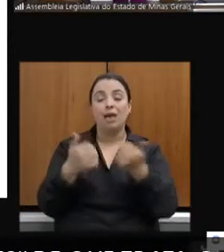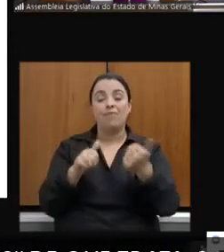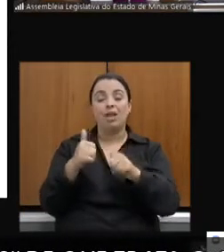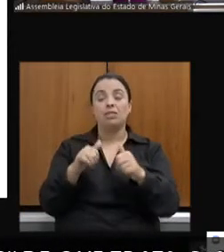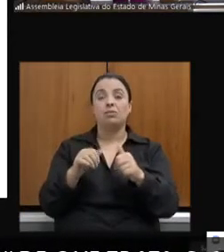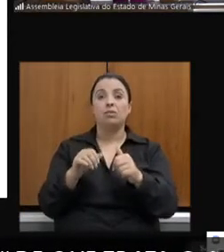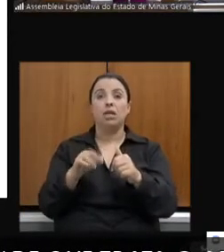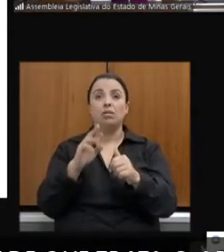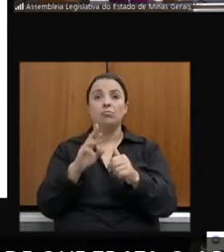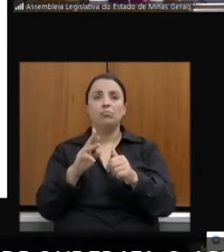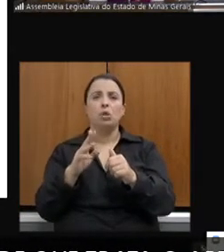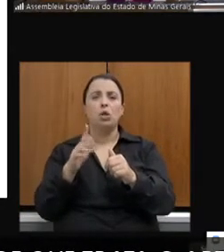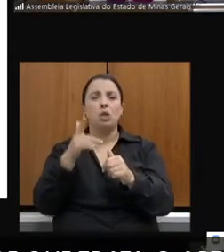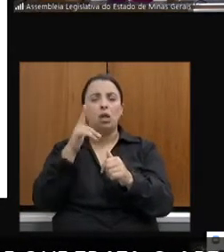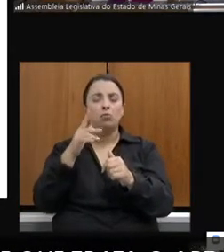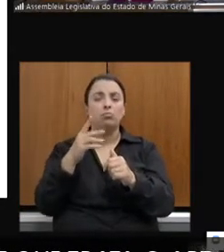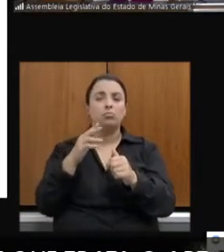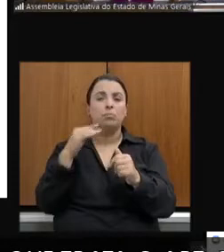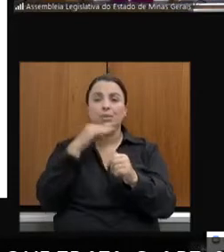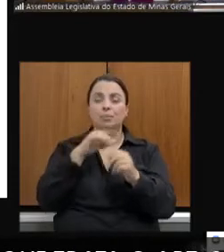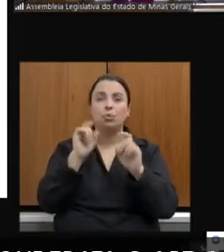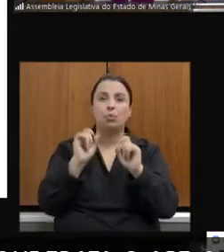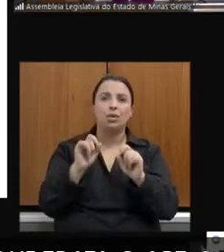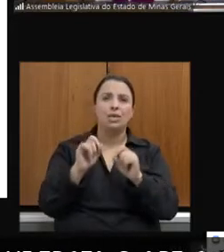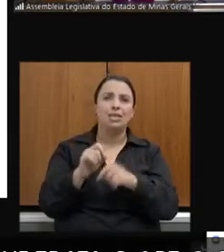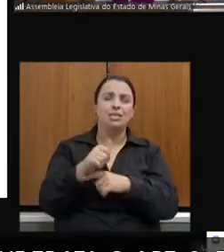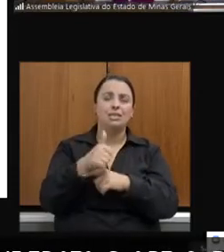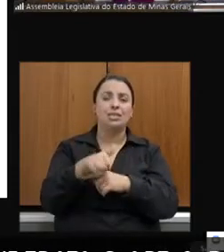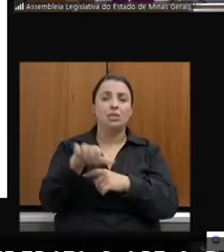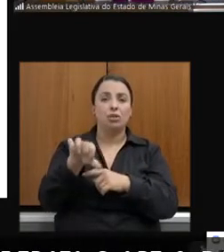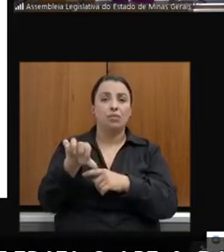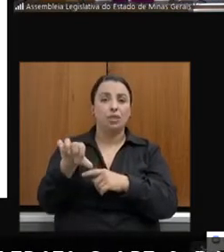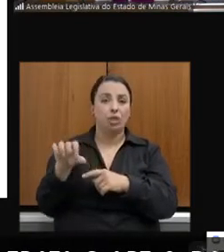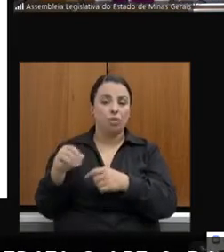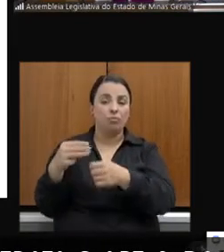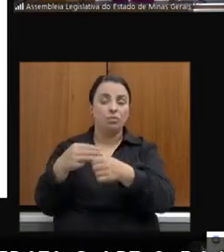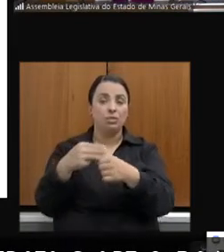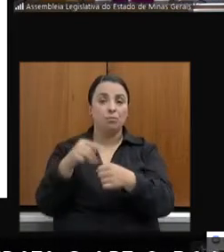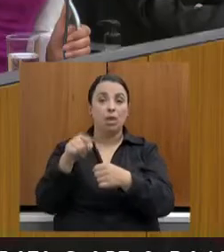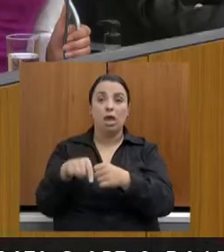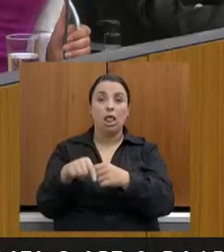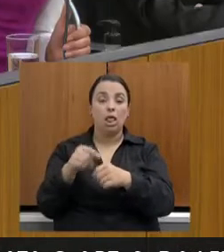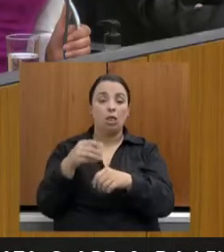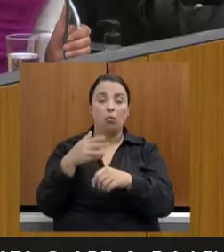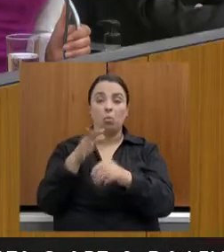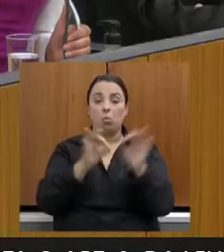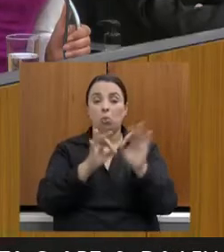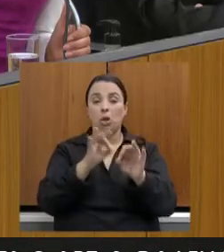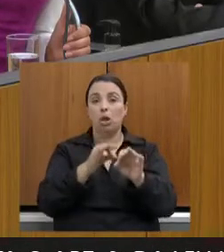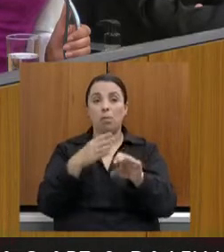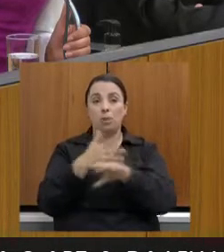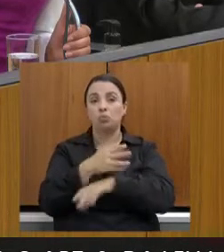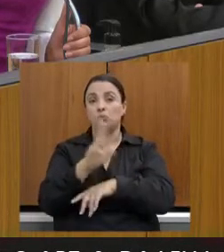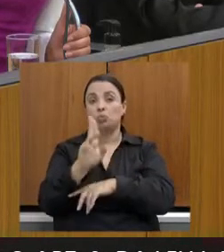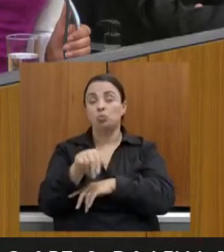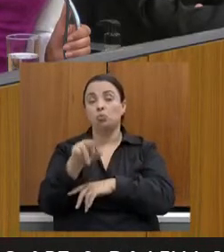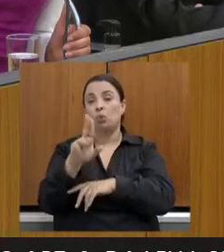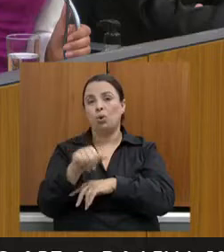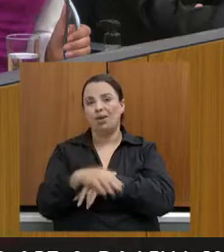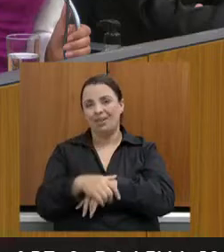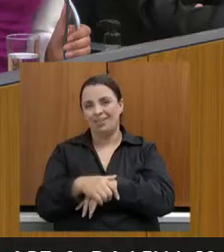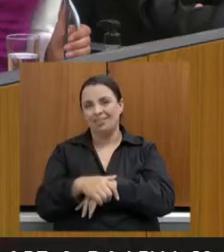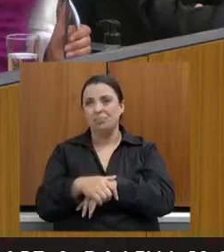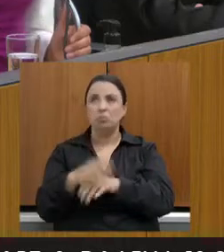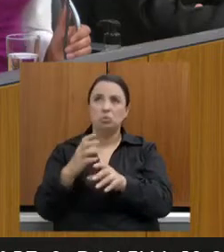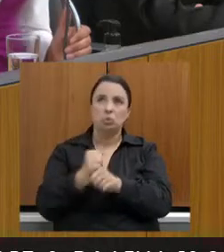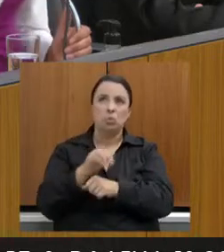179 municípios mineiros nunca participaram do programa. É um número expressivo. Quase 200 municípios nunca participaram do